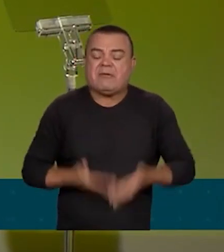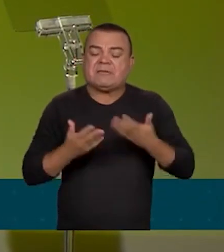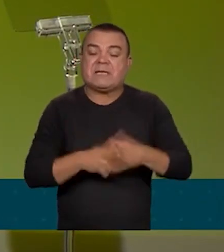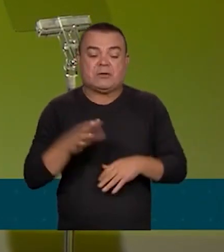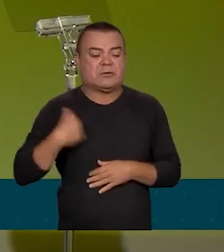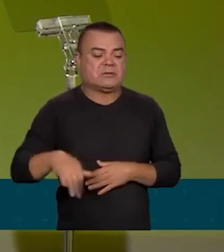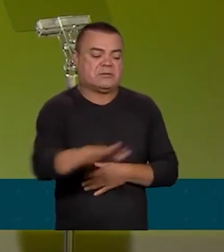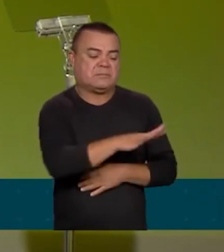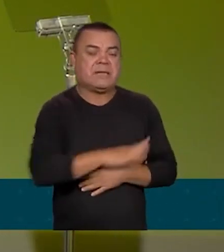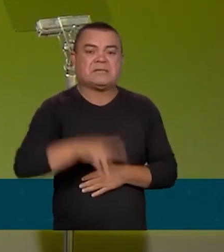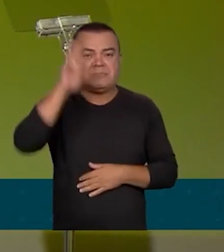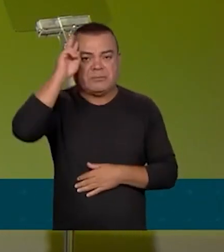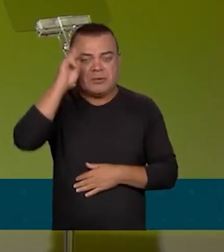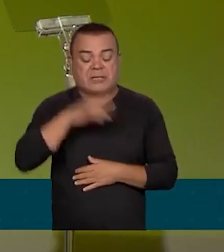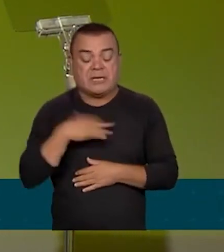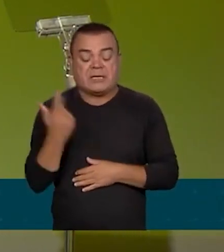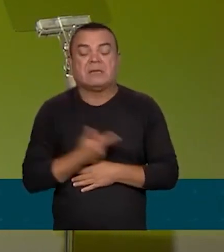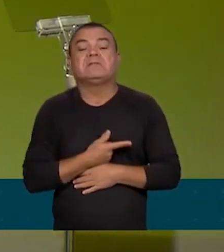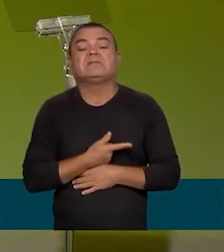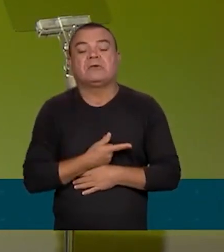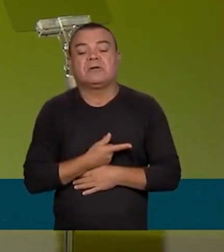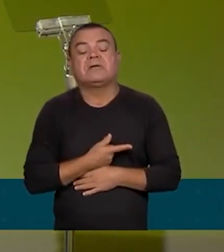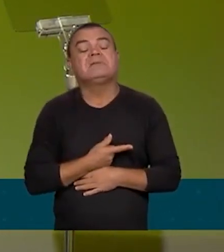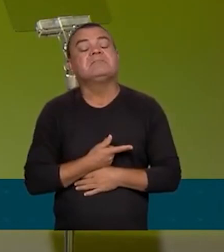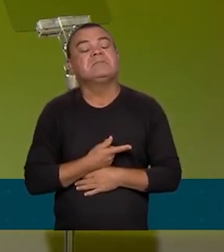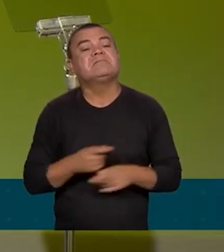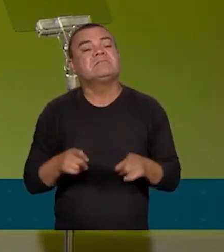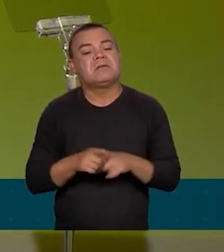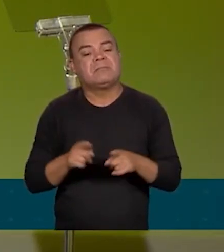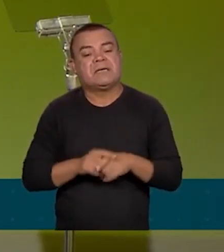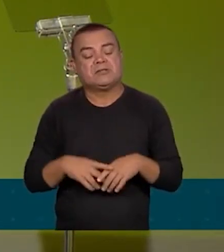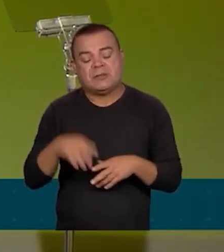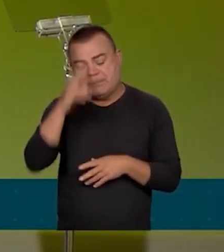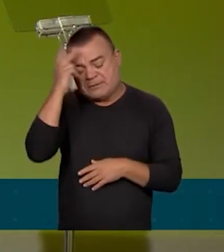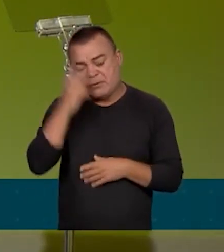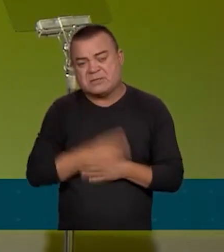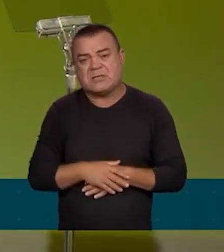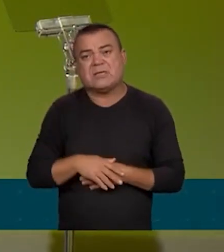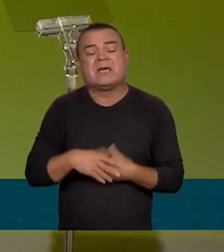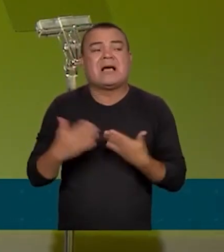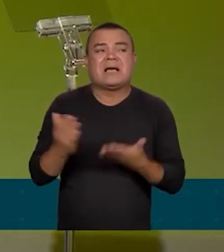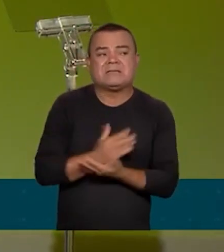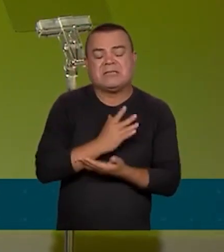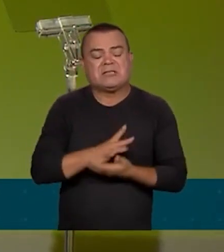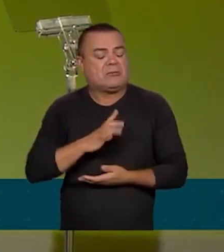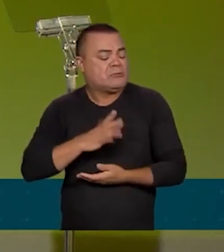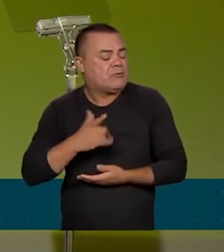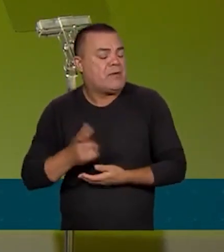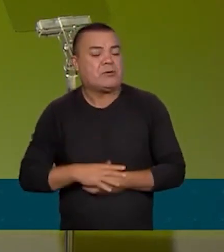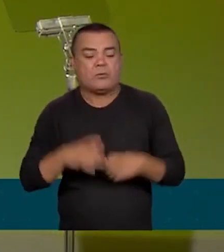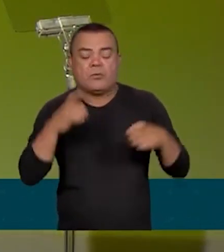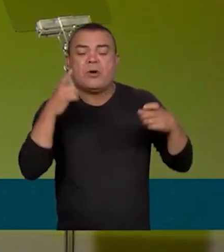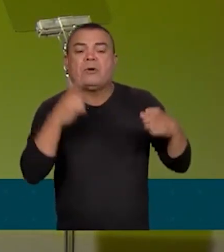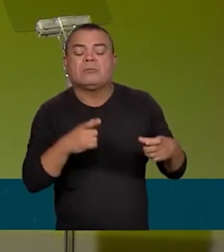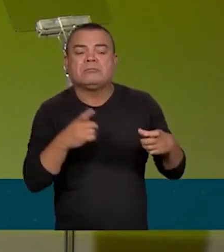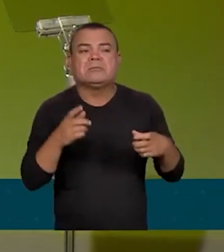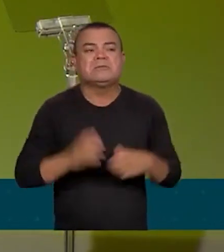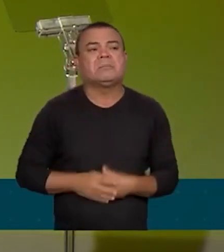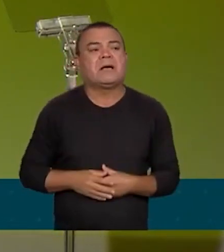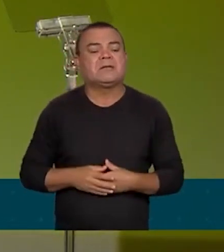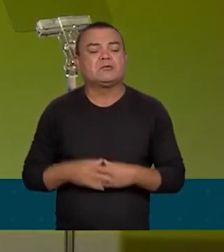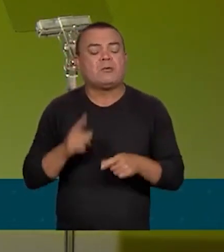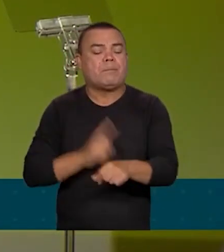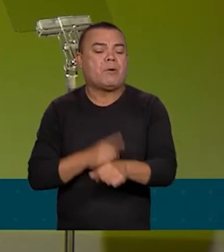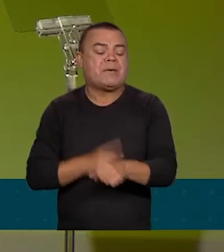da nossa história de figuras que, muitas vezes, não tiveram seu espaço garantido dentro da historiografia